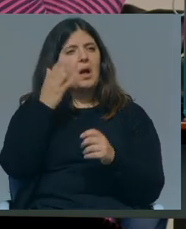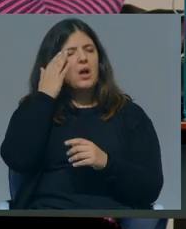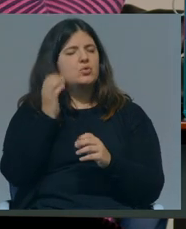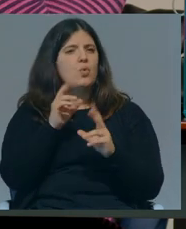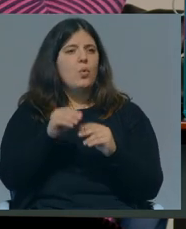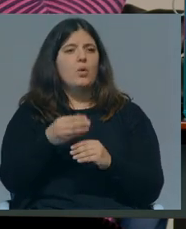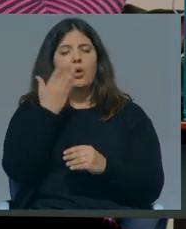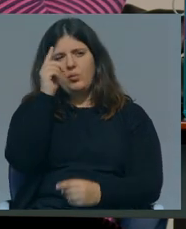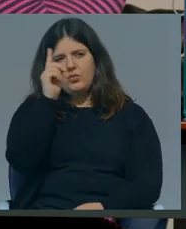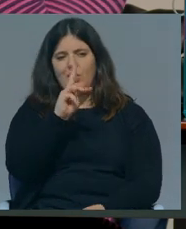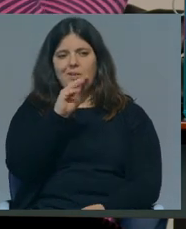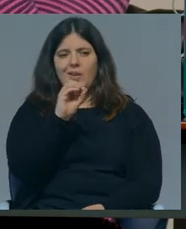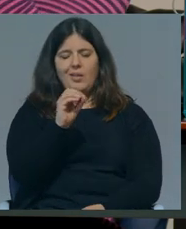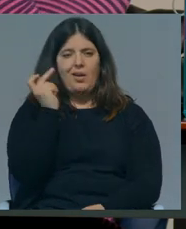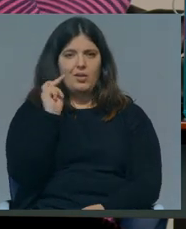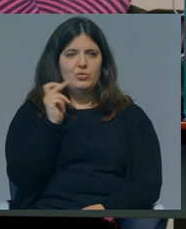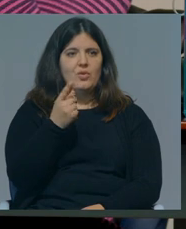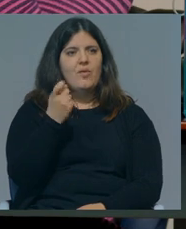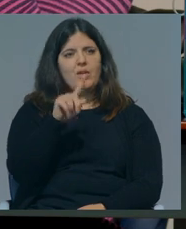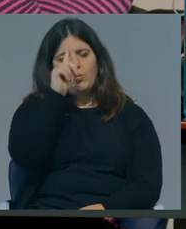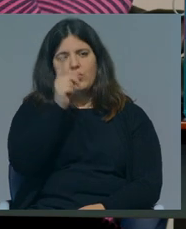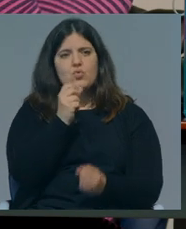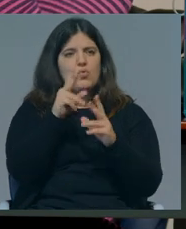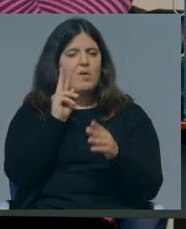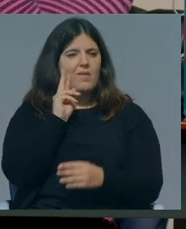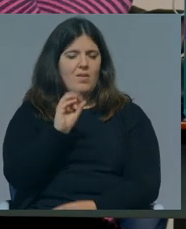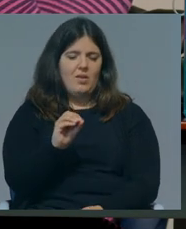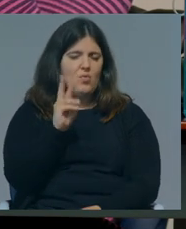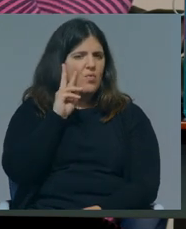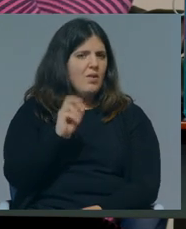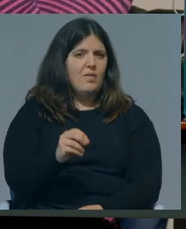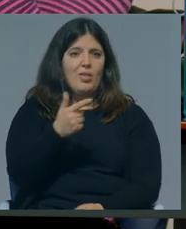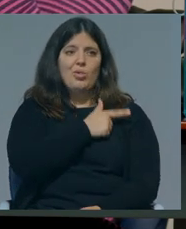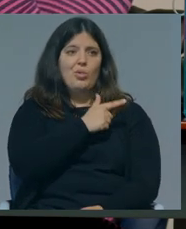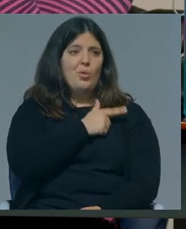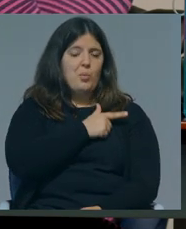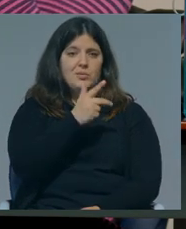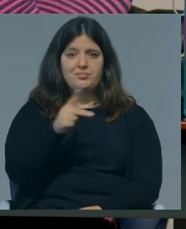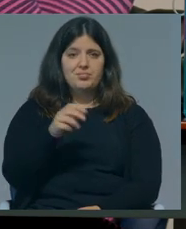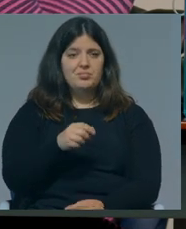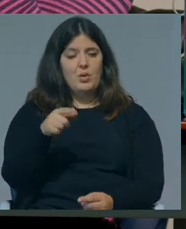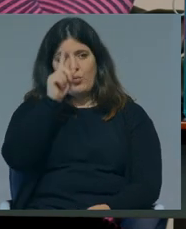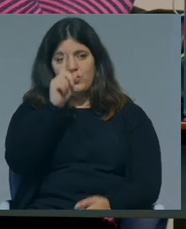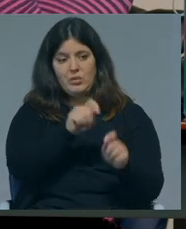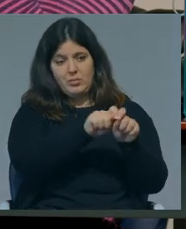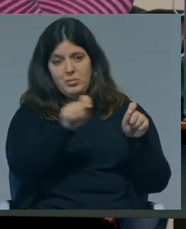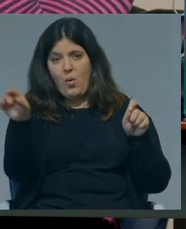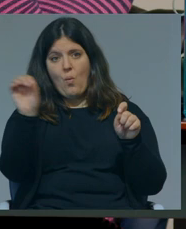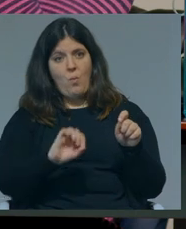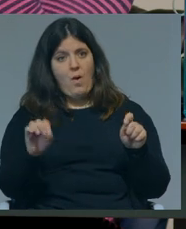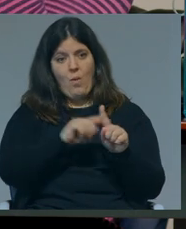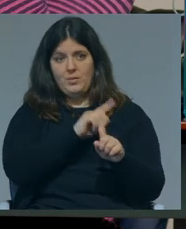que... Eu dou aulas há 30 anos, nunca vi tanta falta de professores como agora, nunca vi turmas inteiras sem professores durante um ano inteiro.